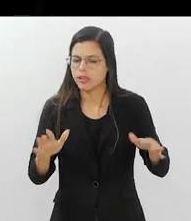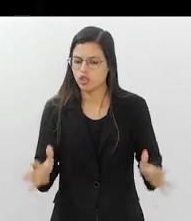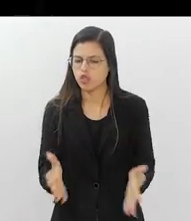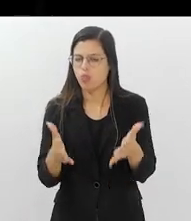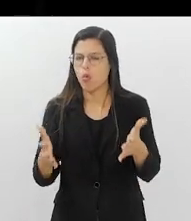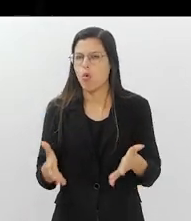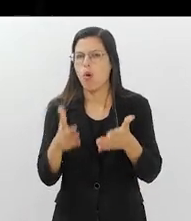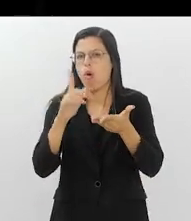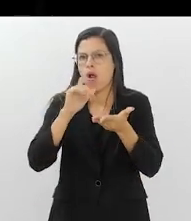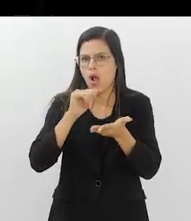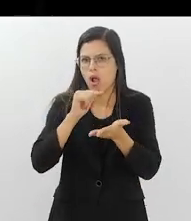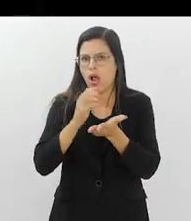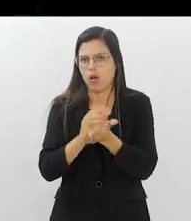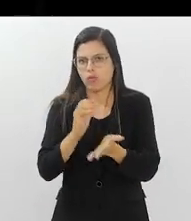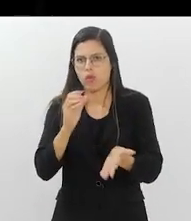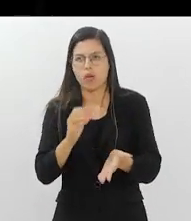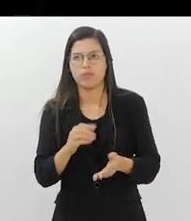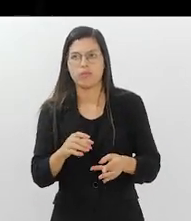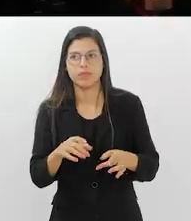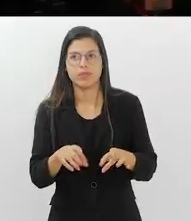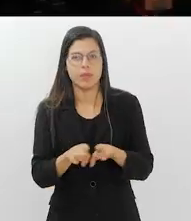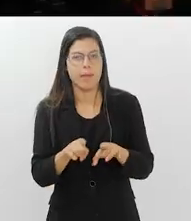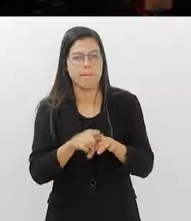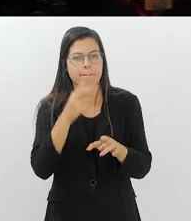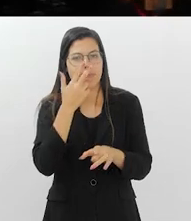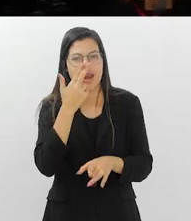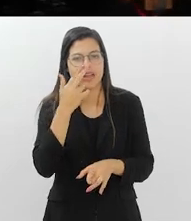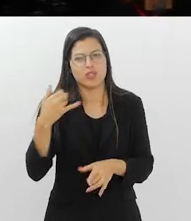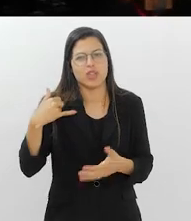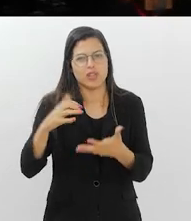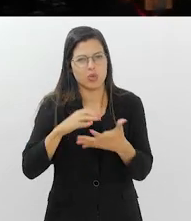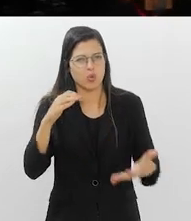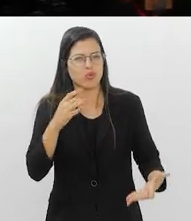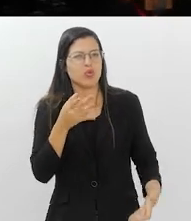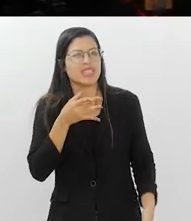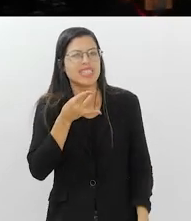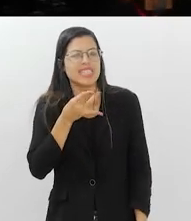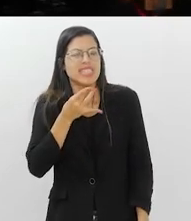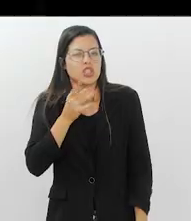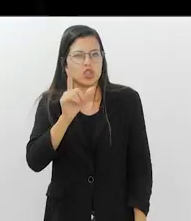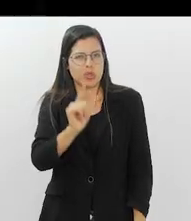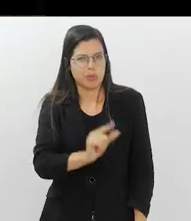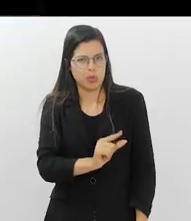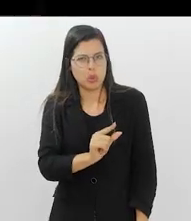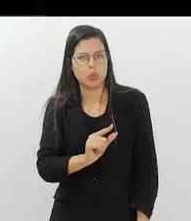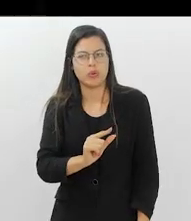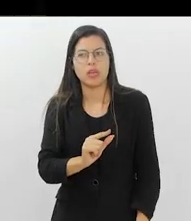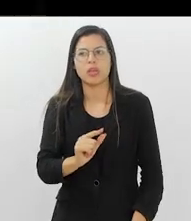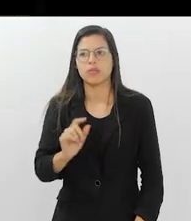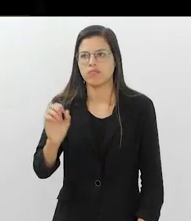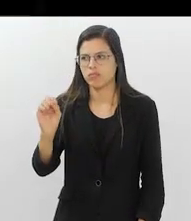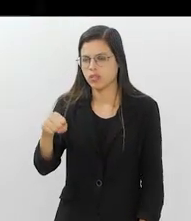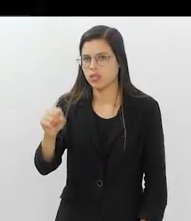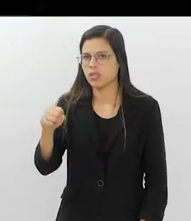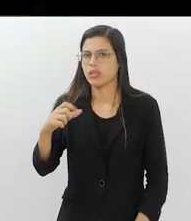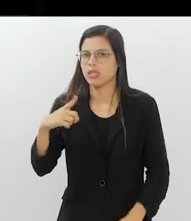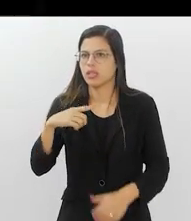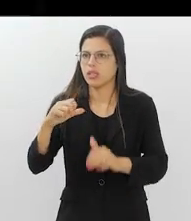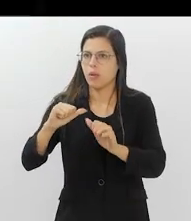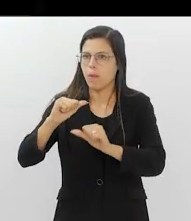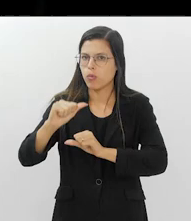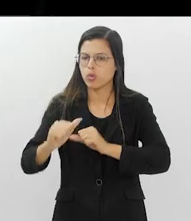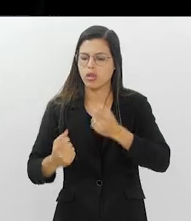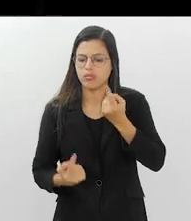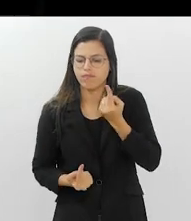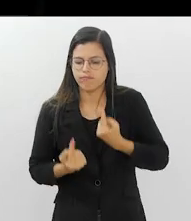hidratação desses idosos. Porque o idoso sente menos sede, é verdade isso? É, sente menos sede, tem toda uma alteração do